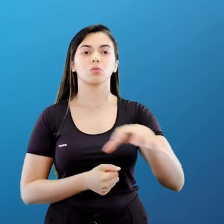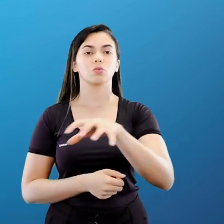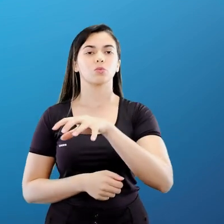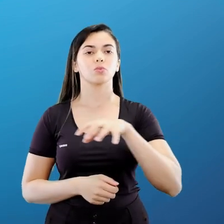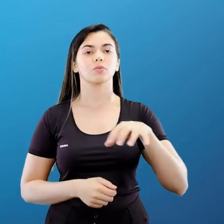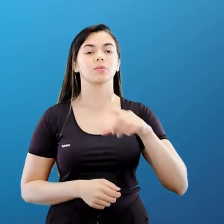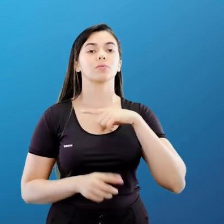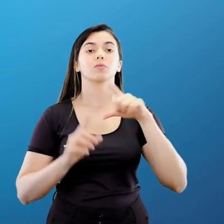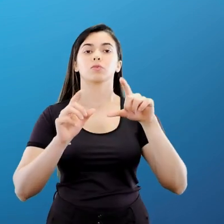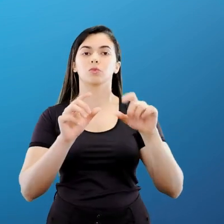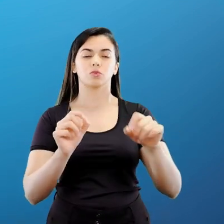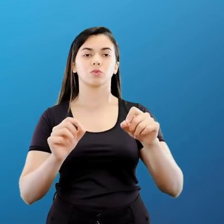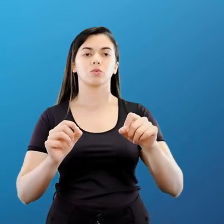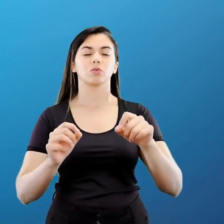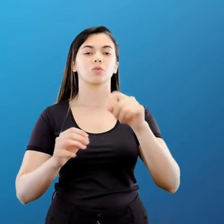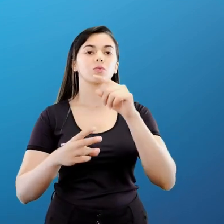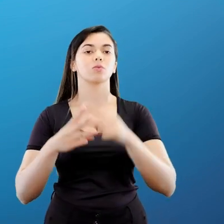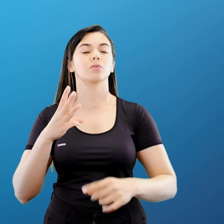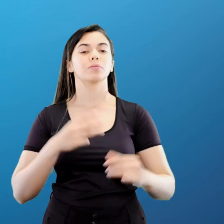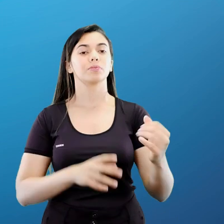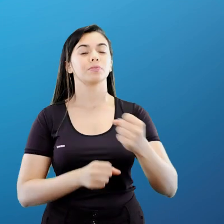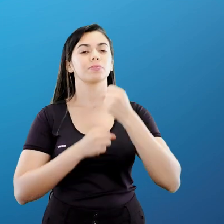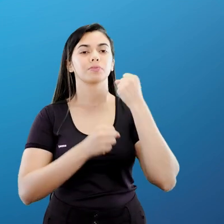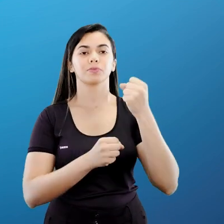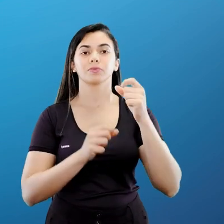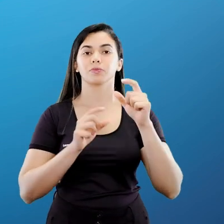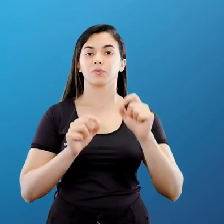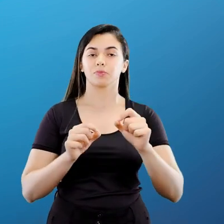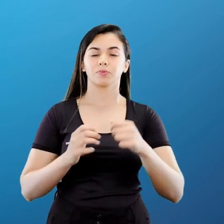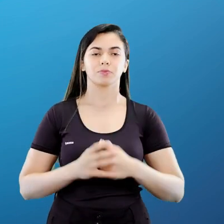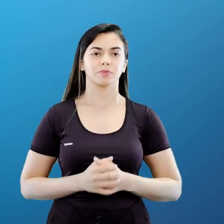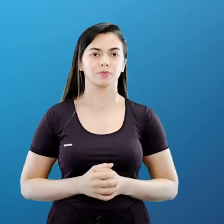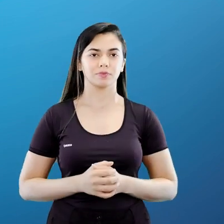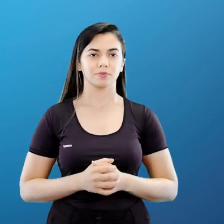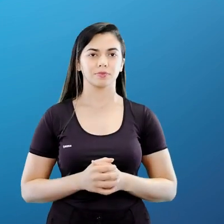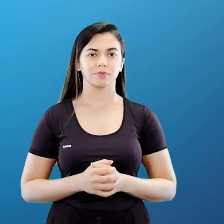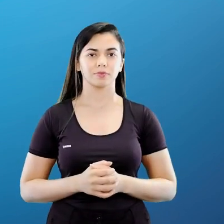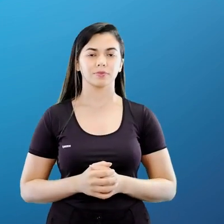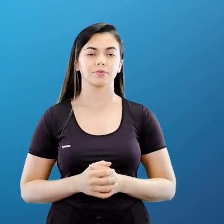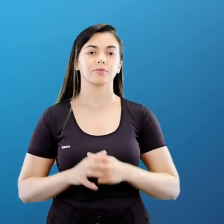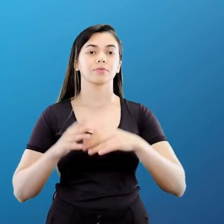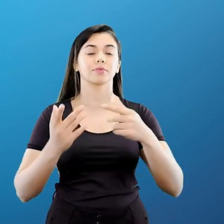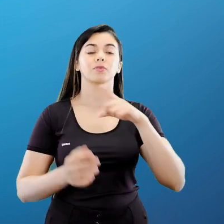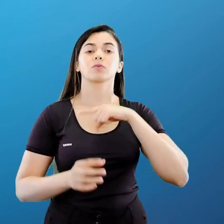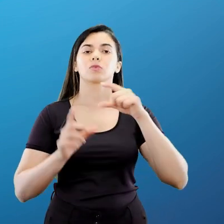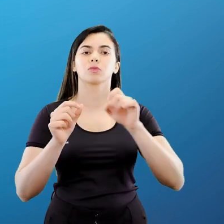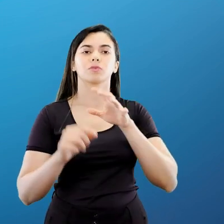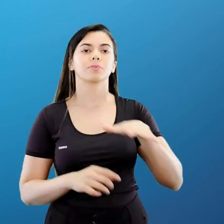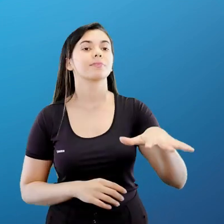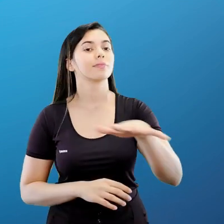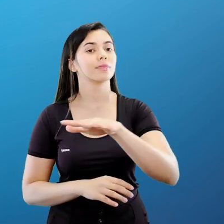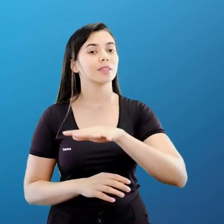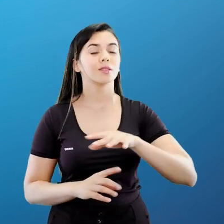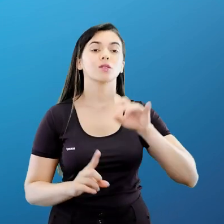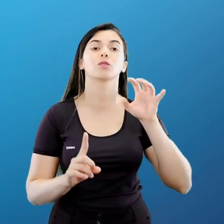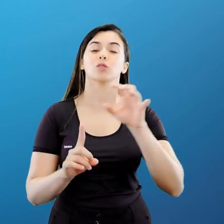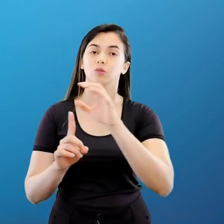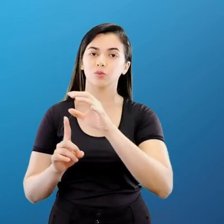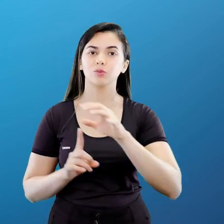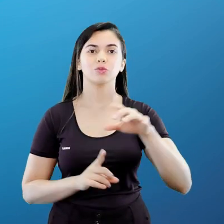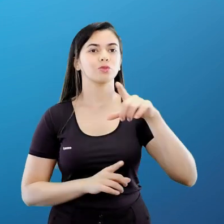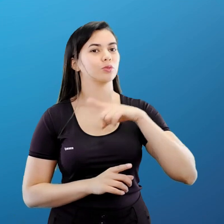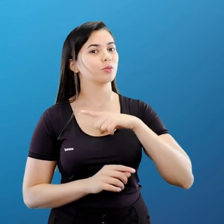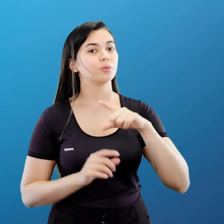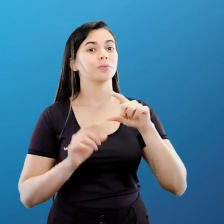hoje tem, na verdade, essa tríade de poder, é assim que funciona. Existe uma área de influência ainda muito grande